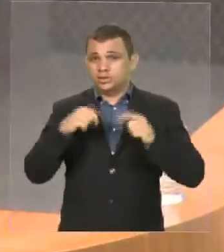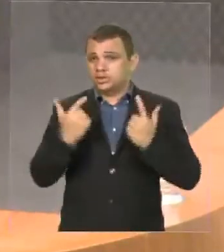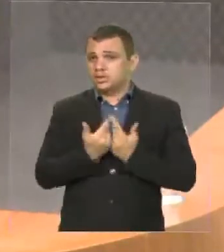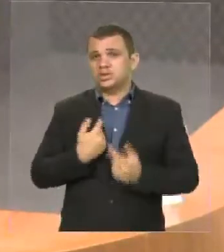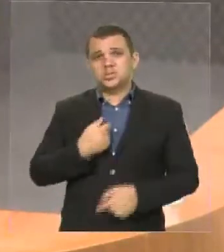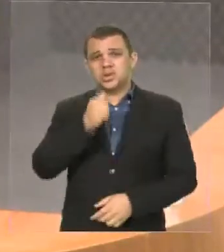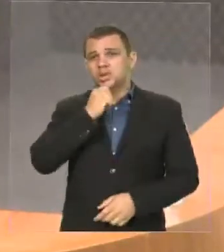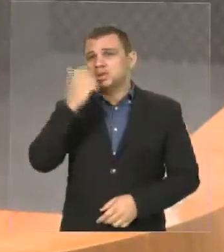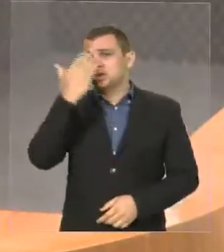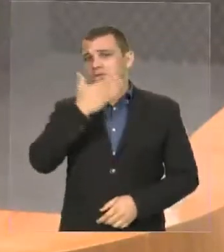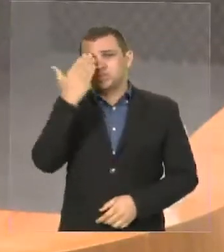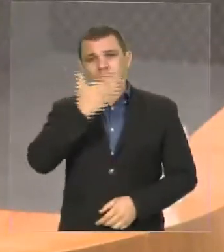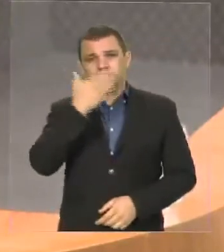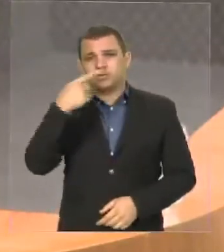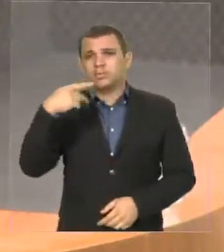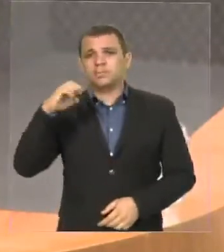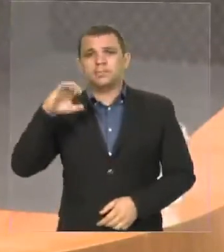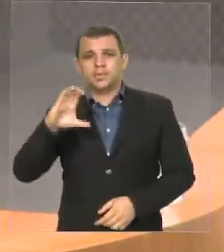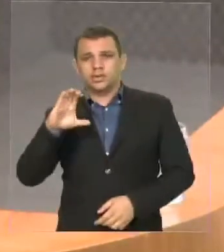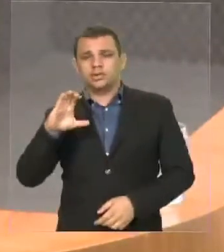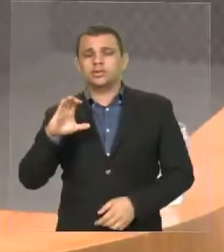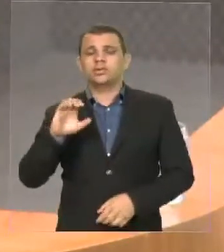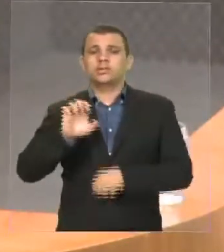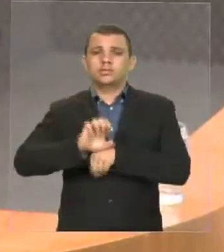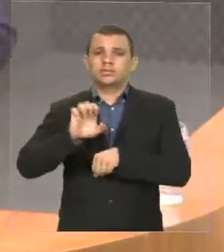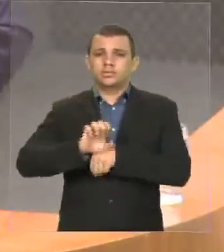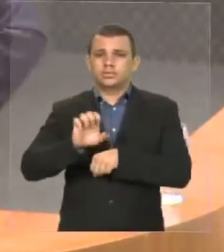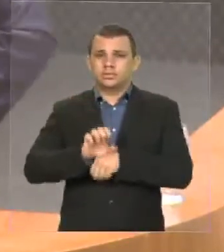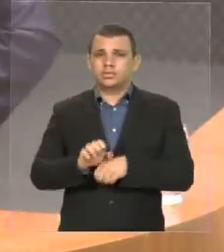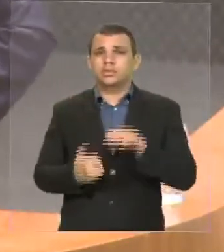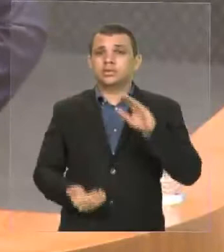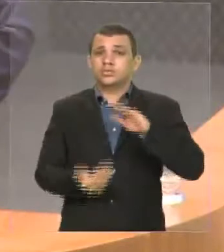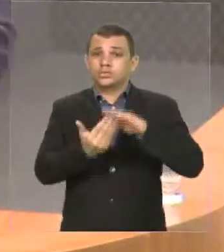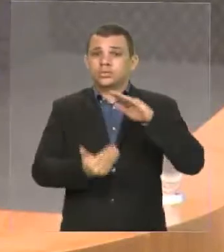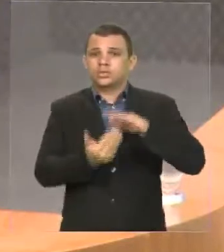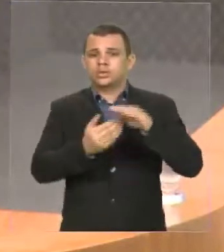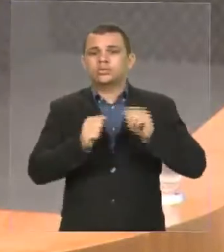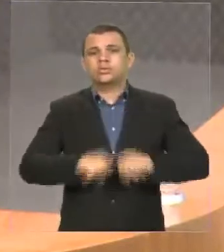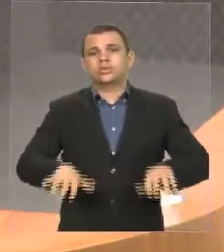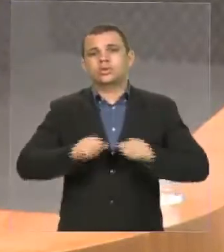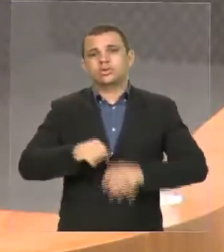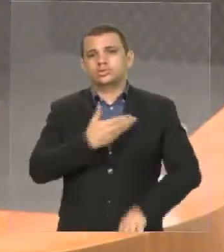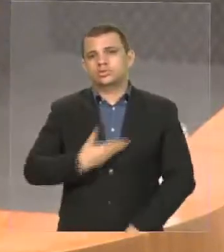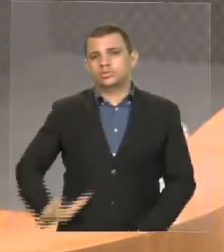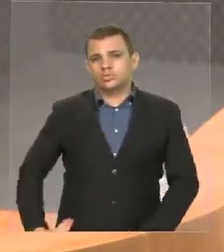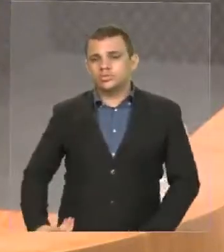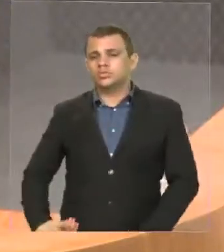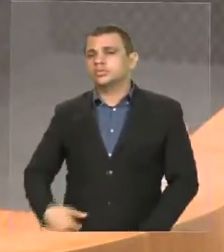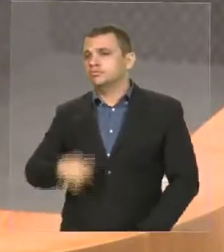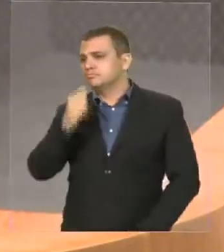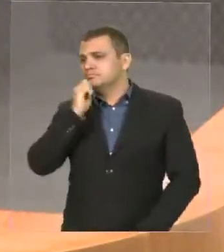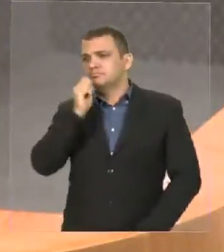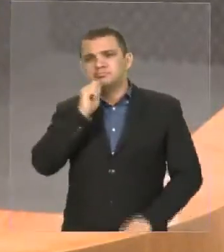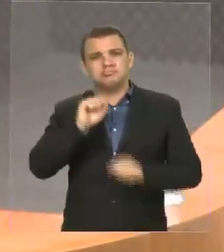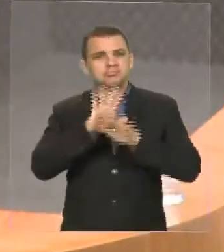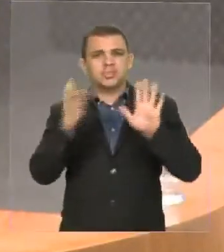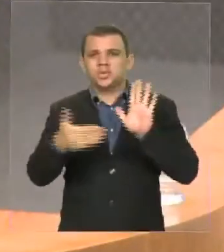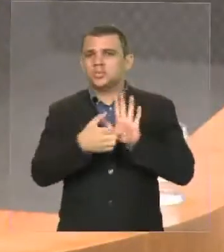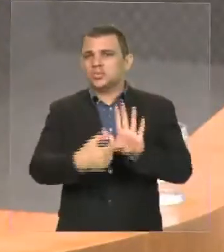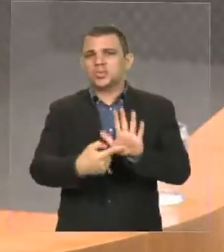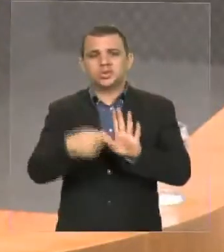PEC estadual que defina os tetos dos gastos do governo do Maranhão. Ainda não passou por aqui.